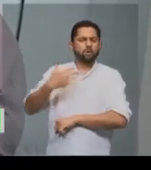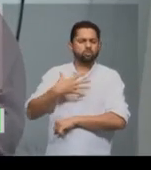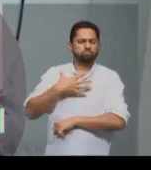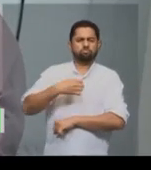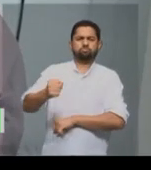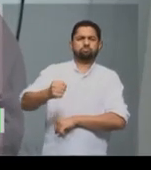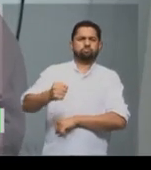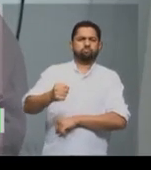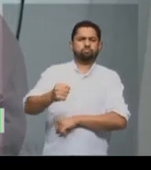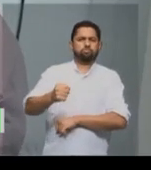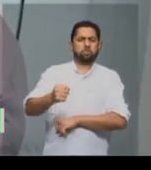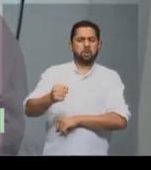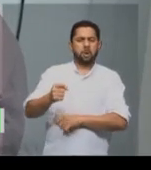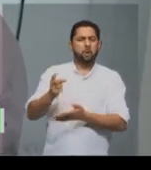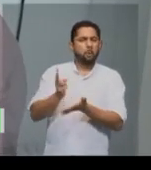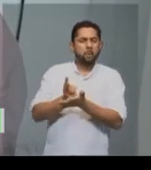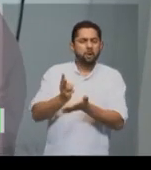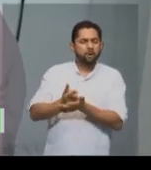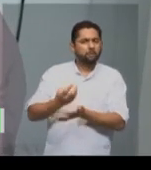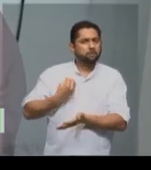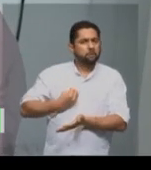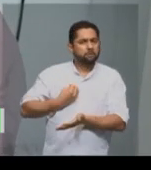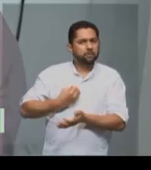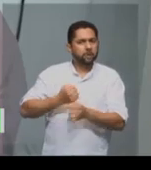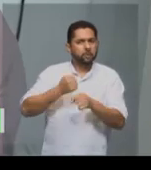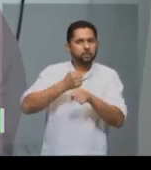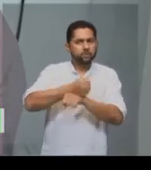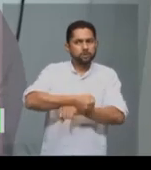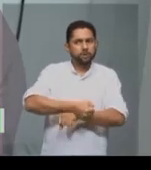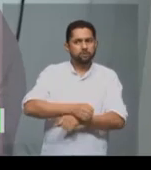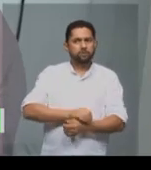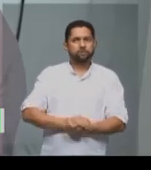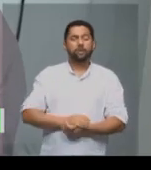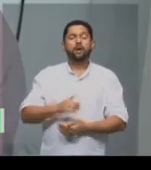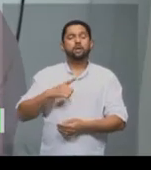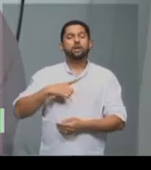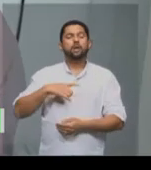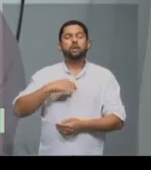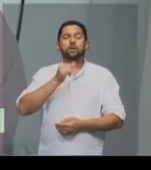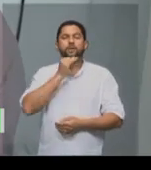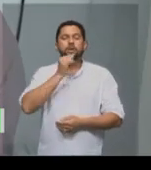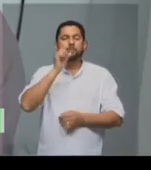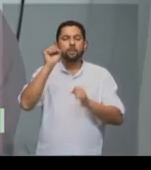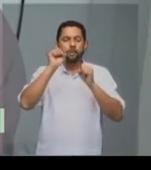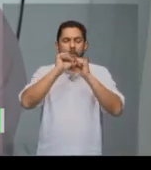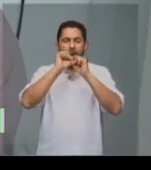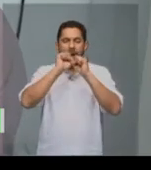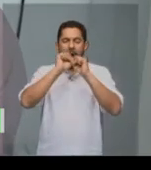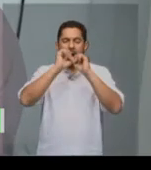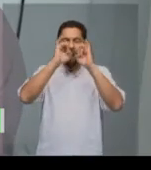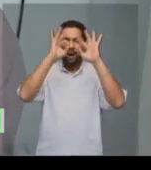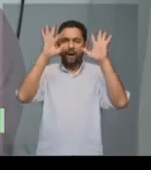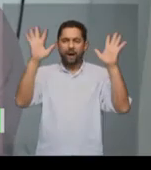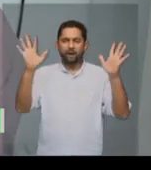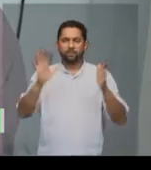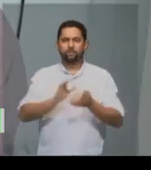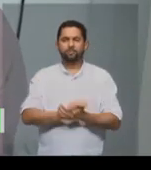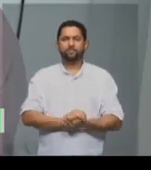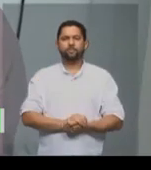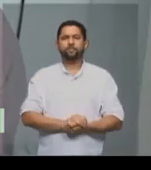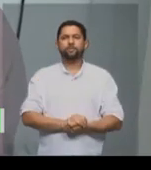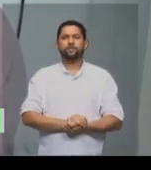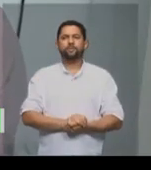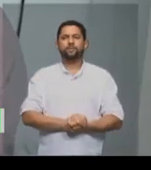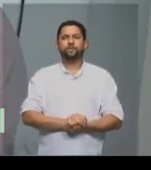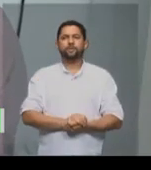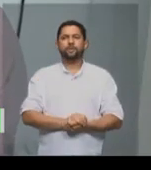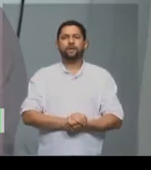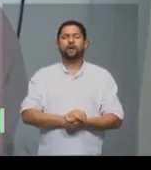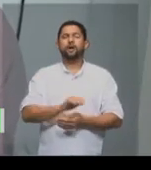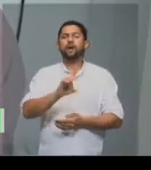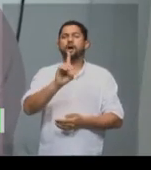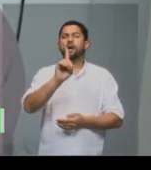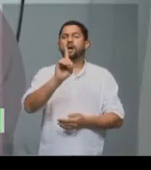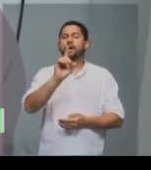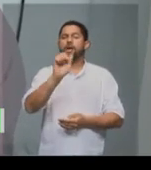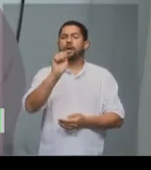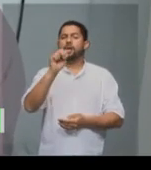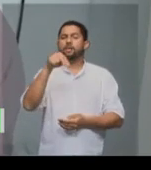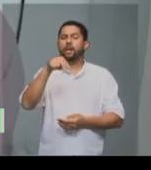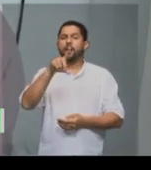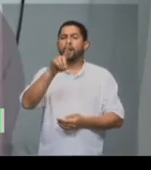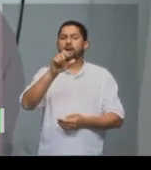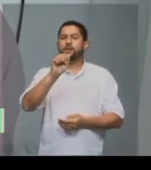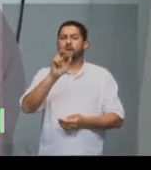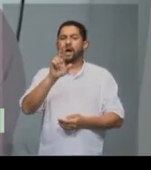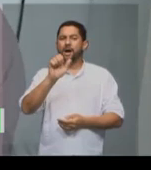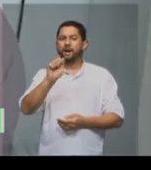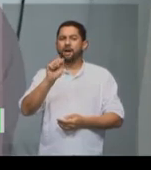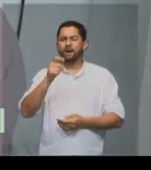escravizado. nós temos um exemplo muito claro na história que é da Didandara, que era esposa de Zumbi dos Palmares, que ela preferiu cometer suicídio